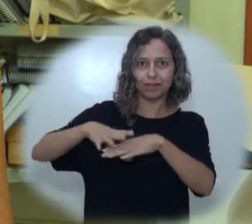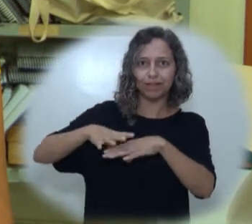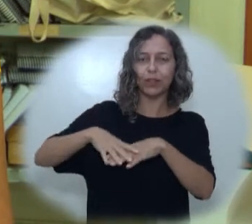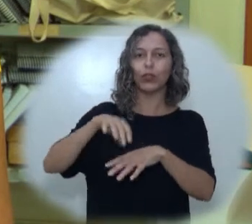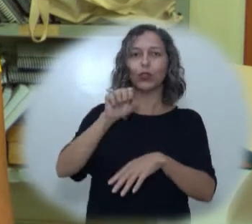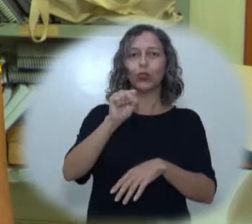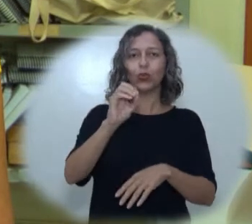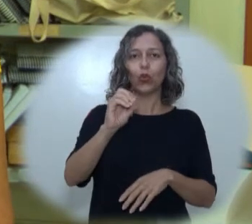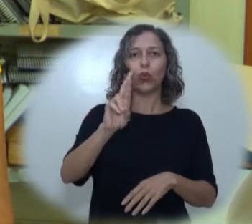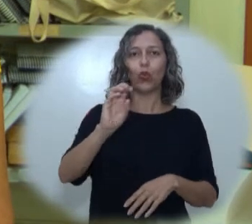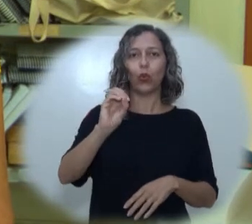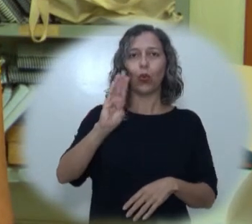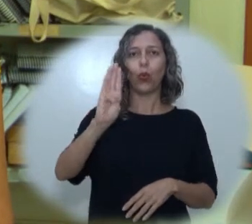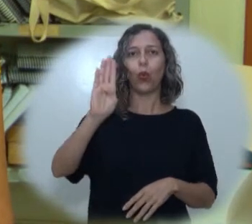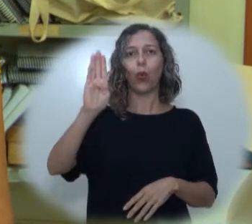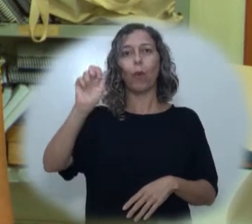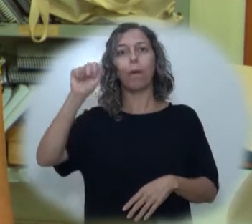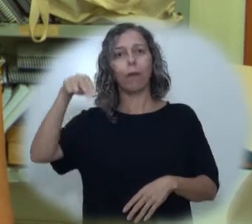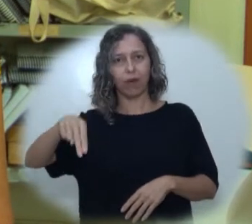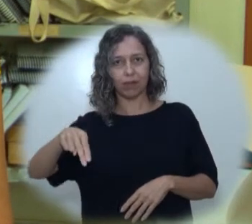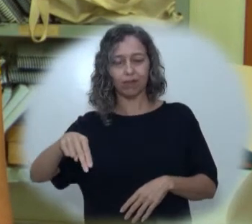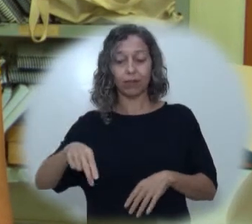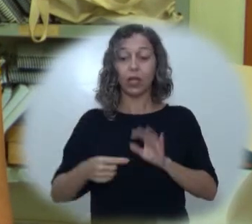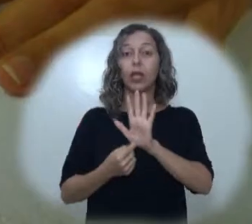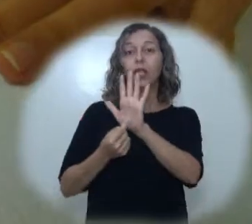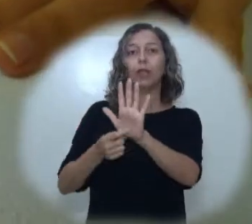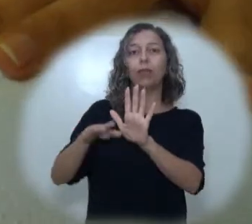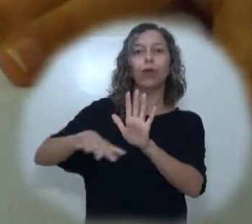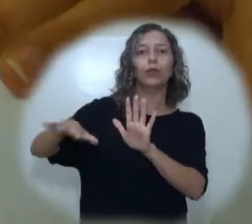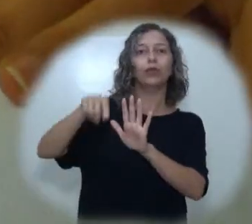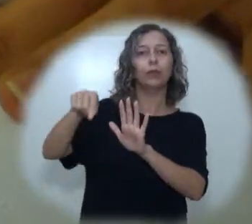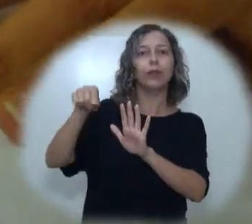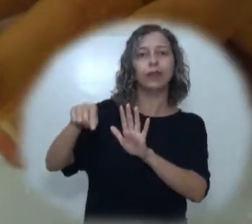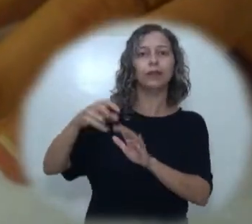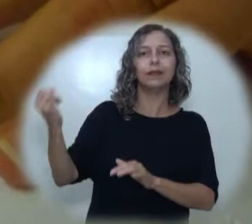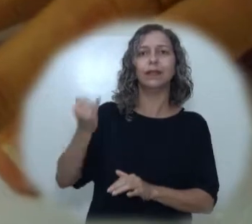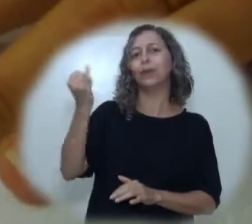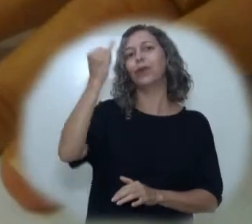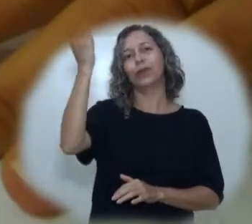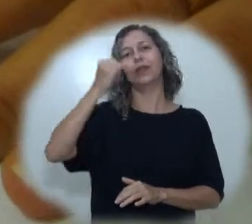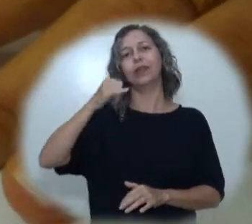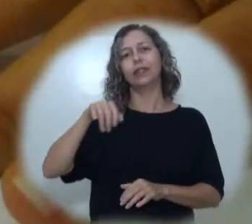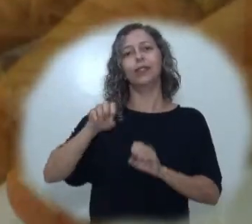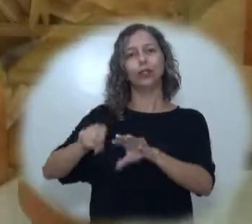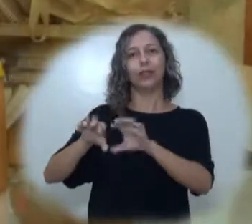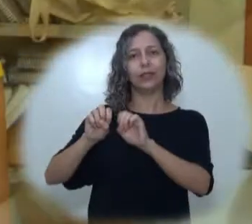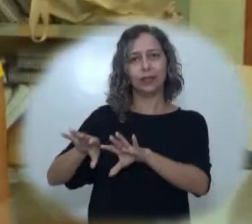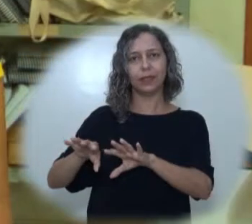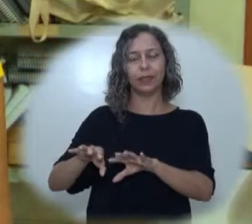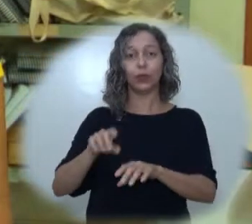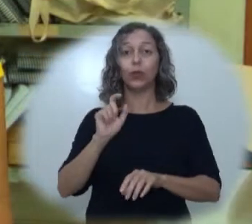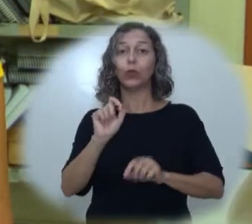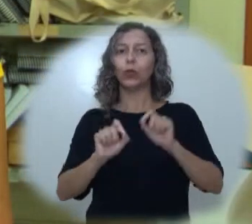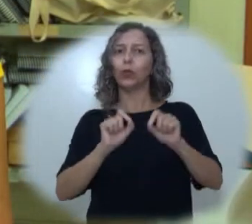e mostro para eles que é importante a educação. O sistema Braille, na